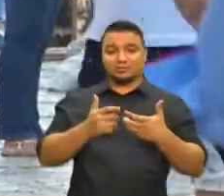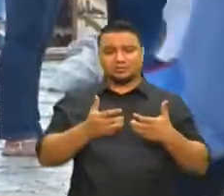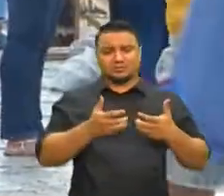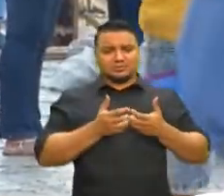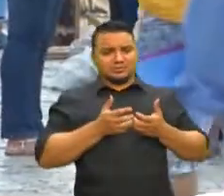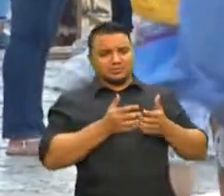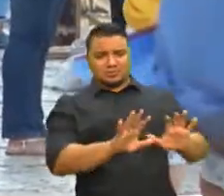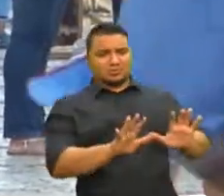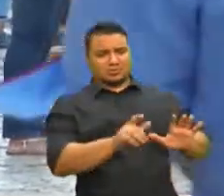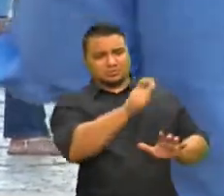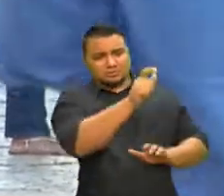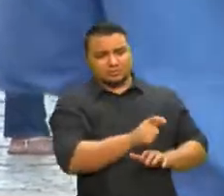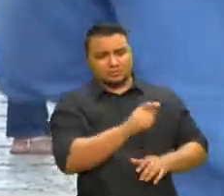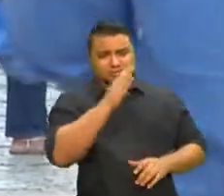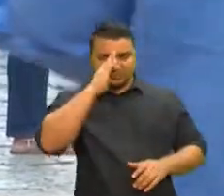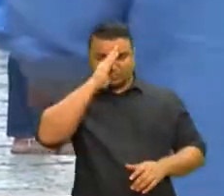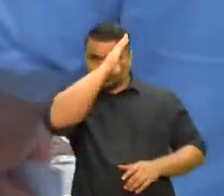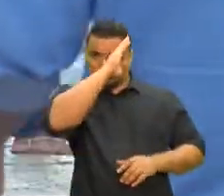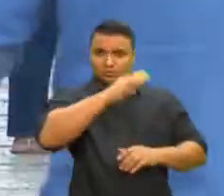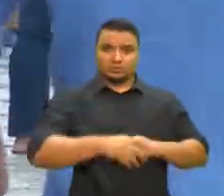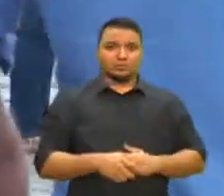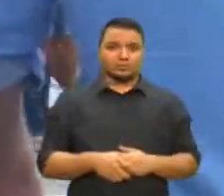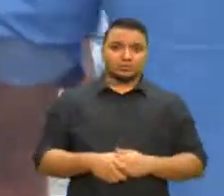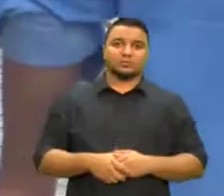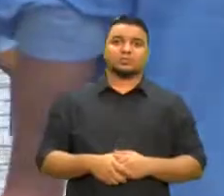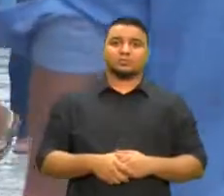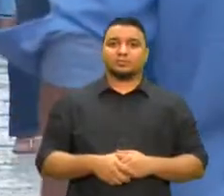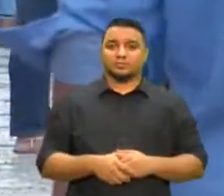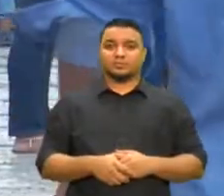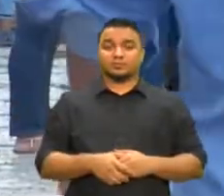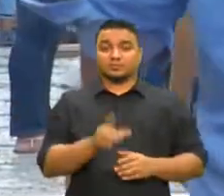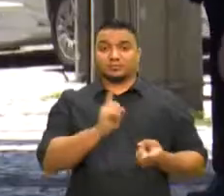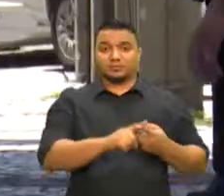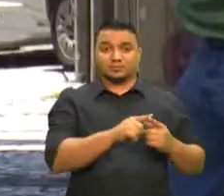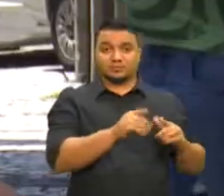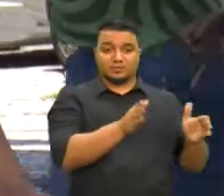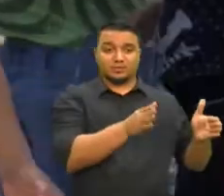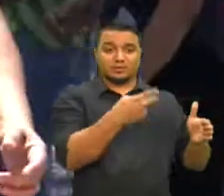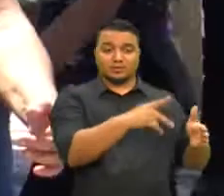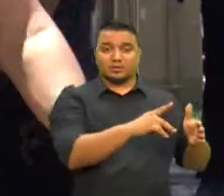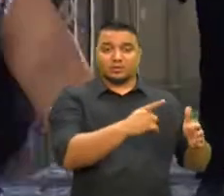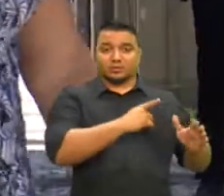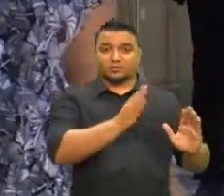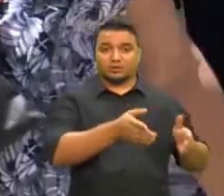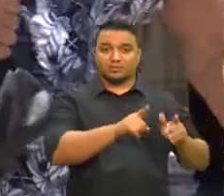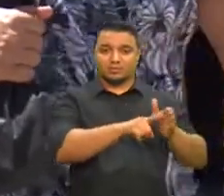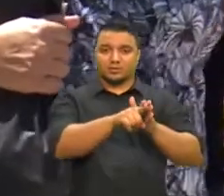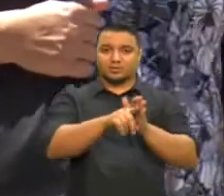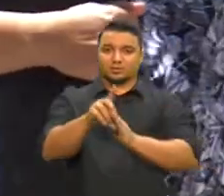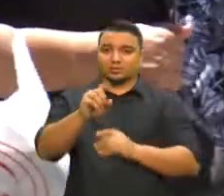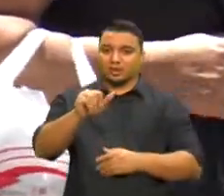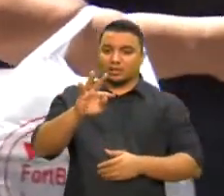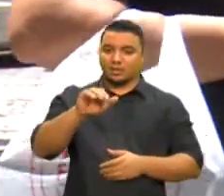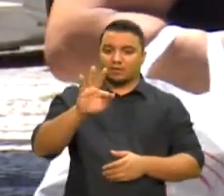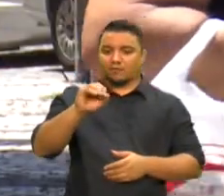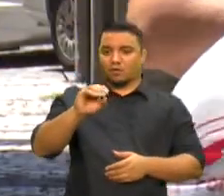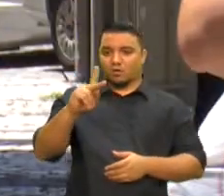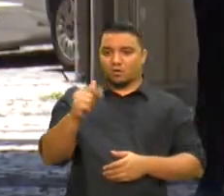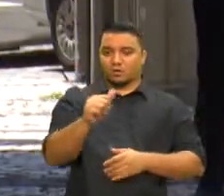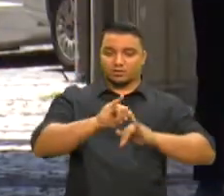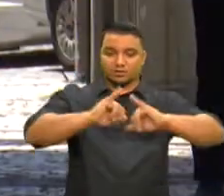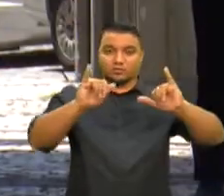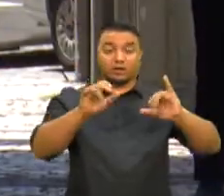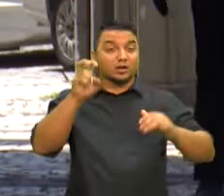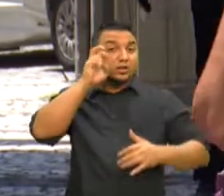descontentamento com o presidente Jair Bolsonaro e sua gestão. Dados da pesquisa Datafolha, divulgados nesta quinta